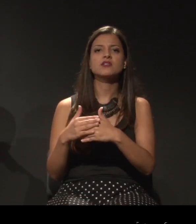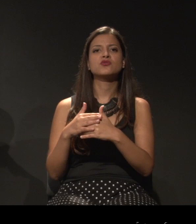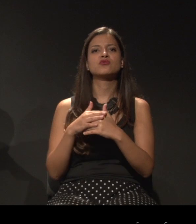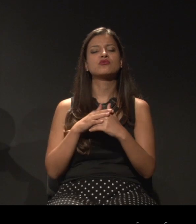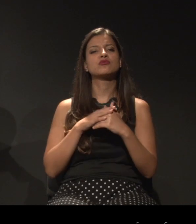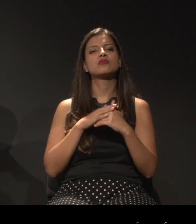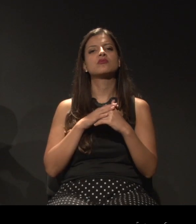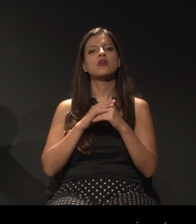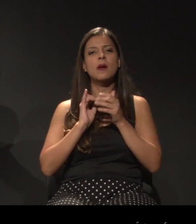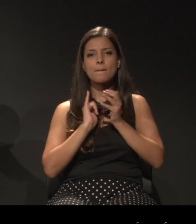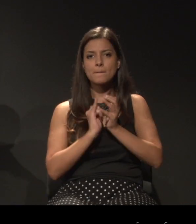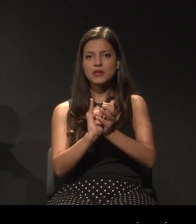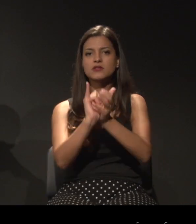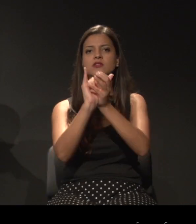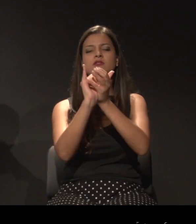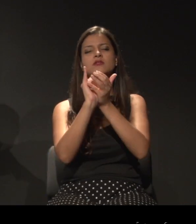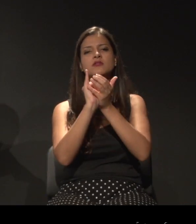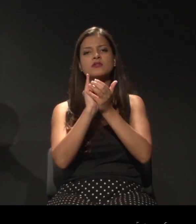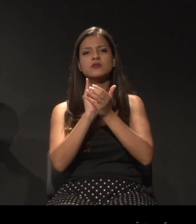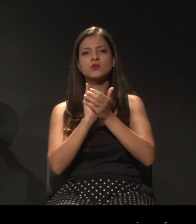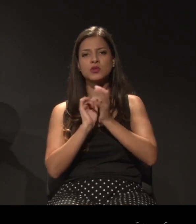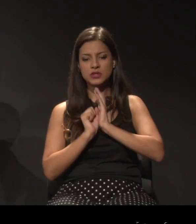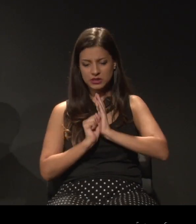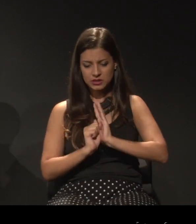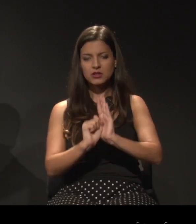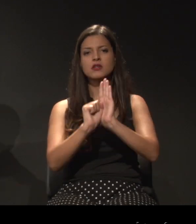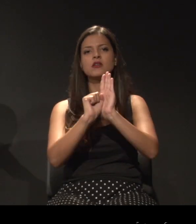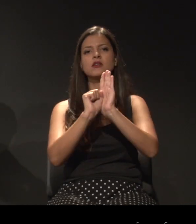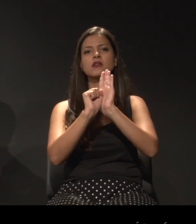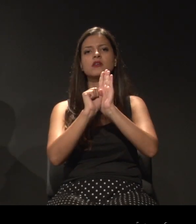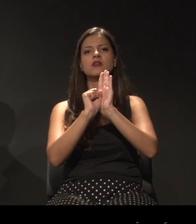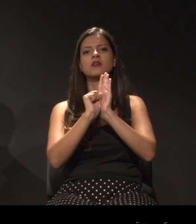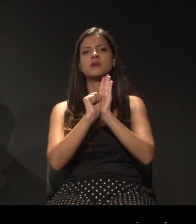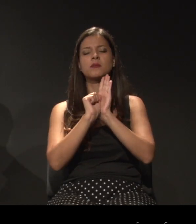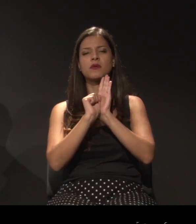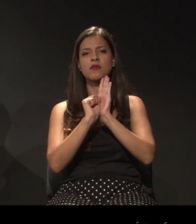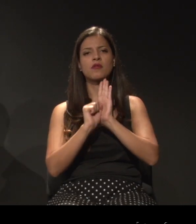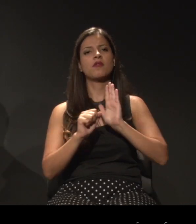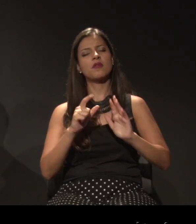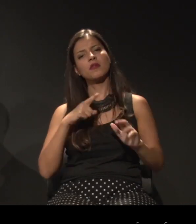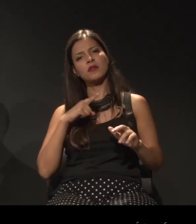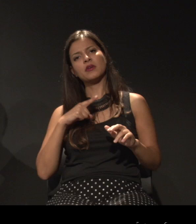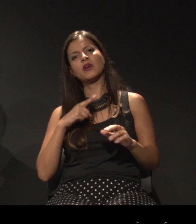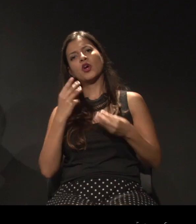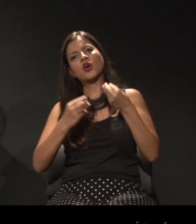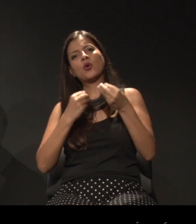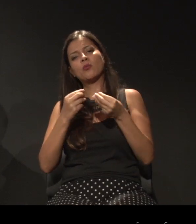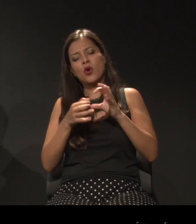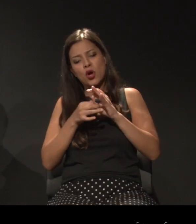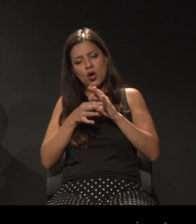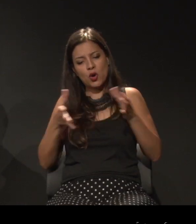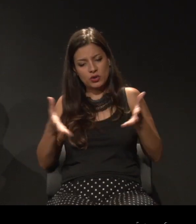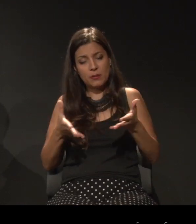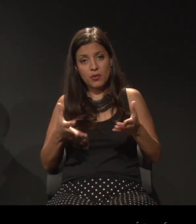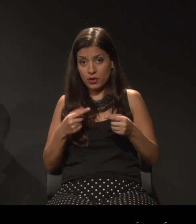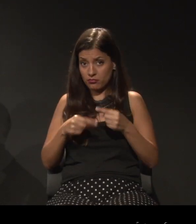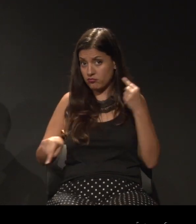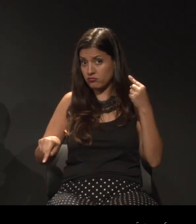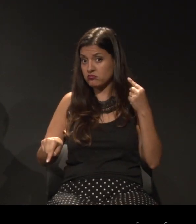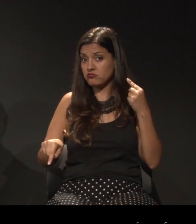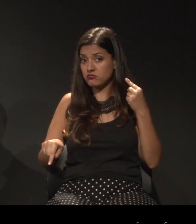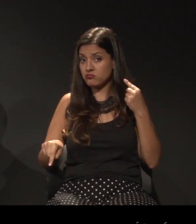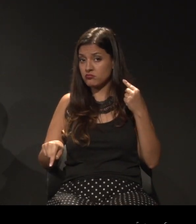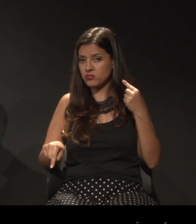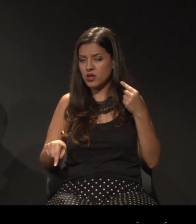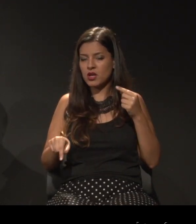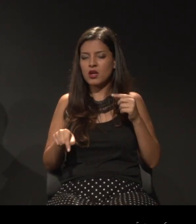mítico, simbólico, ao mesmo tempo que foge da ideia do contemporâneo, aquele que não tem...